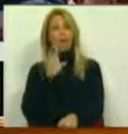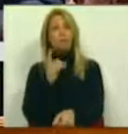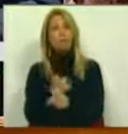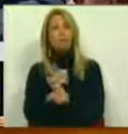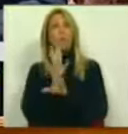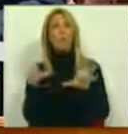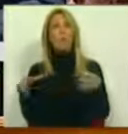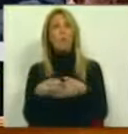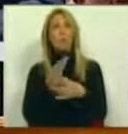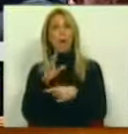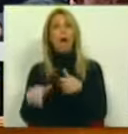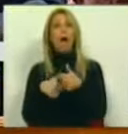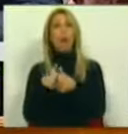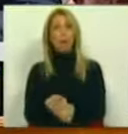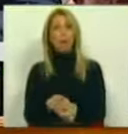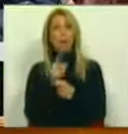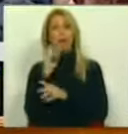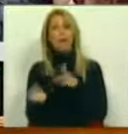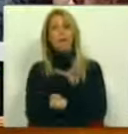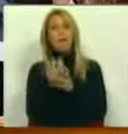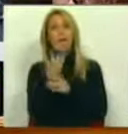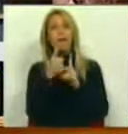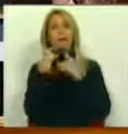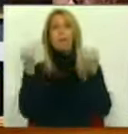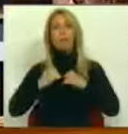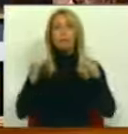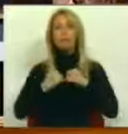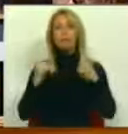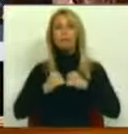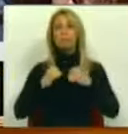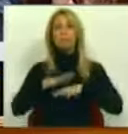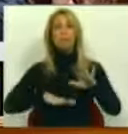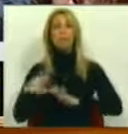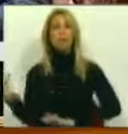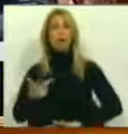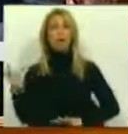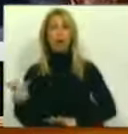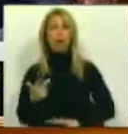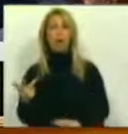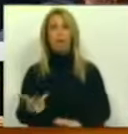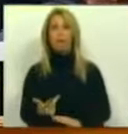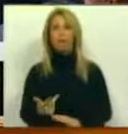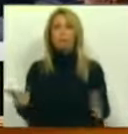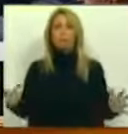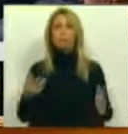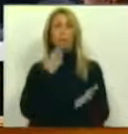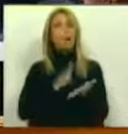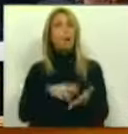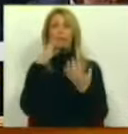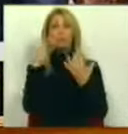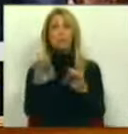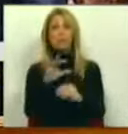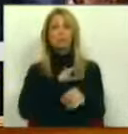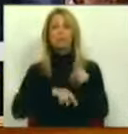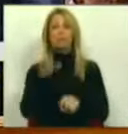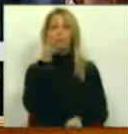Acompanhamento da Implementação do Memorando de Entendimento celebrado com a Troika. Por uma razão muito simples, senhores deputados,